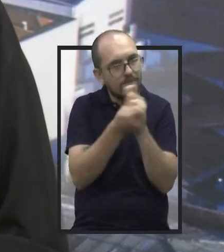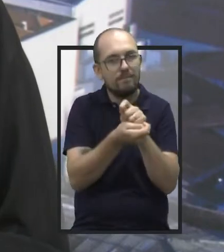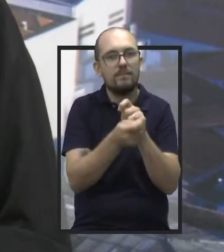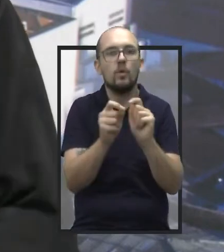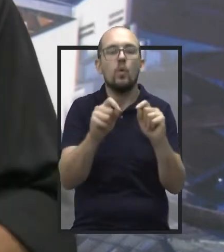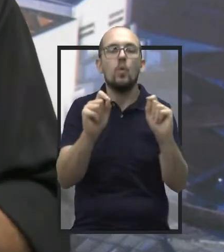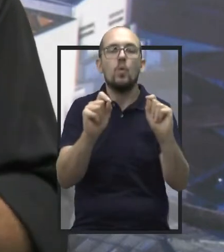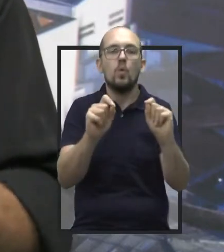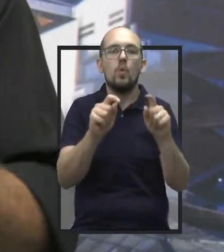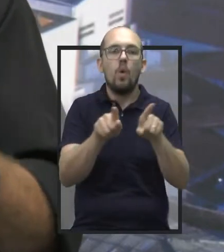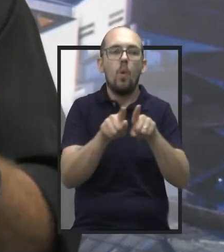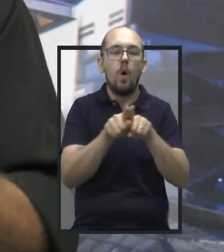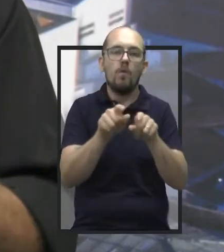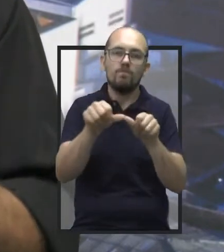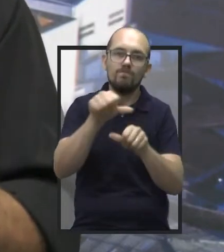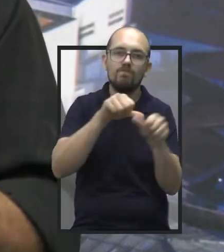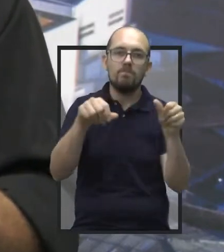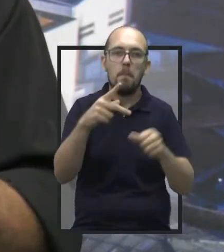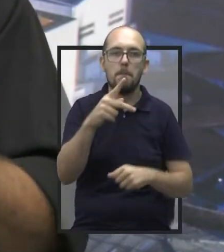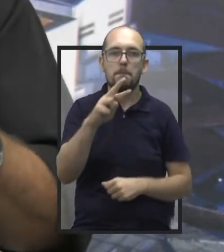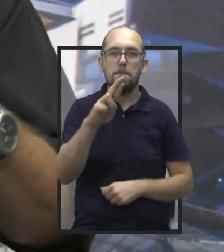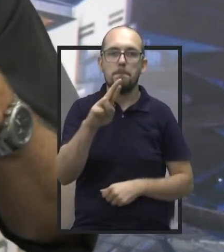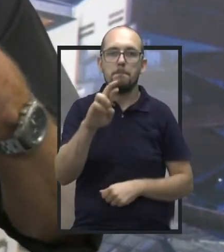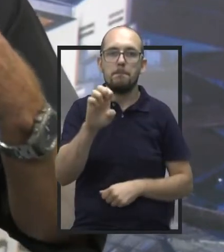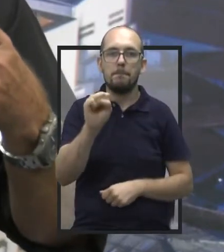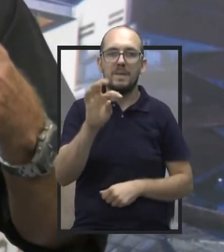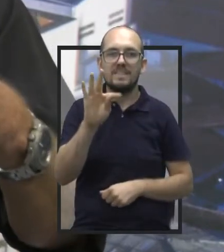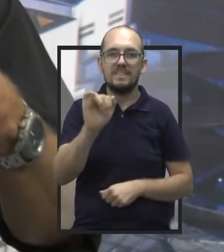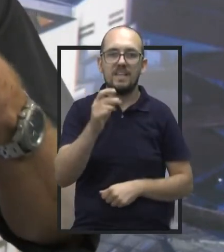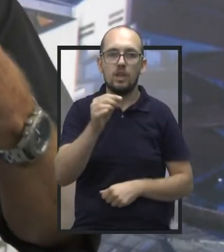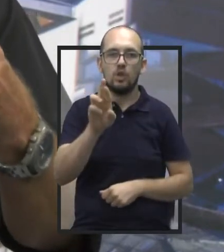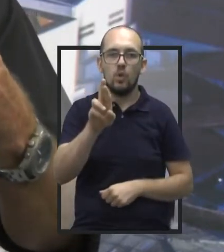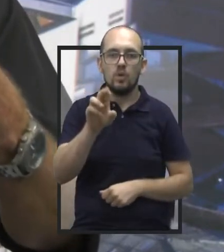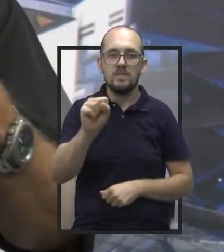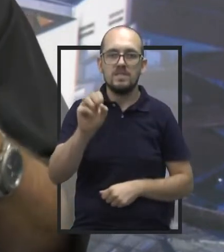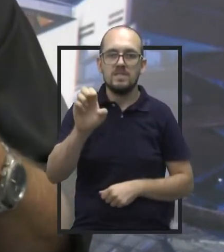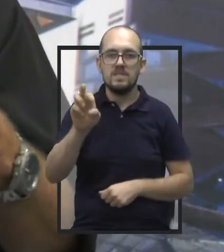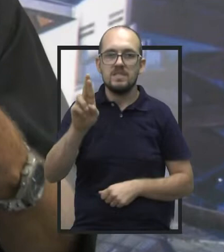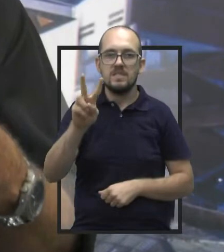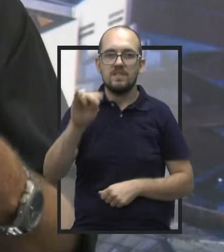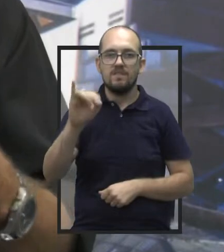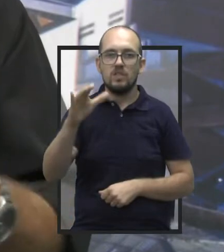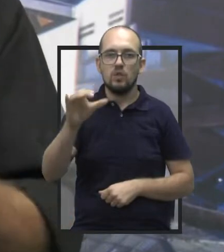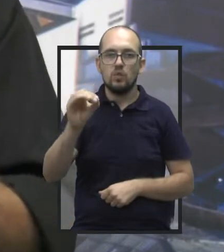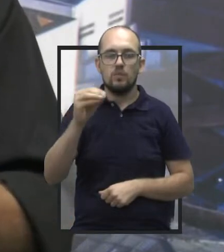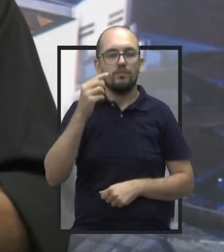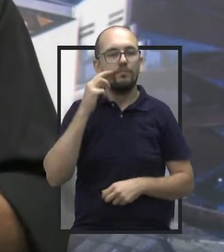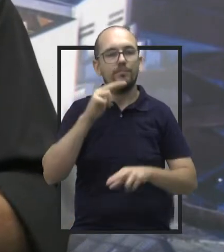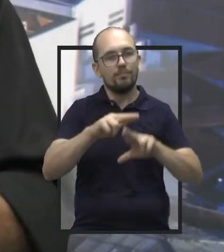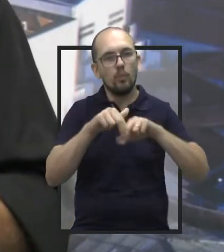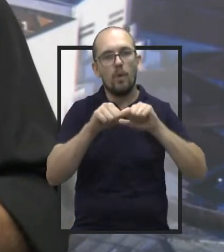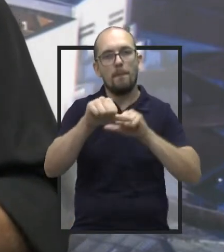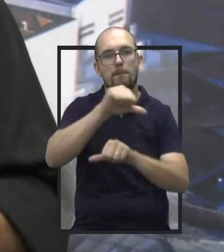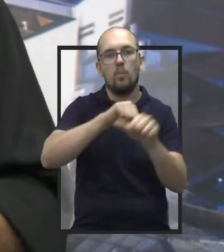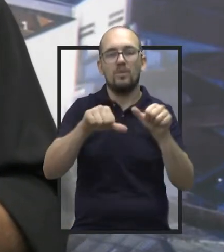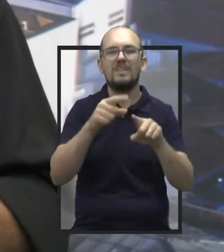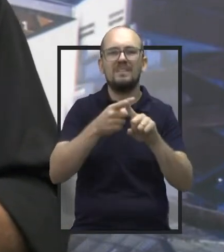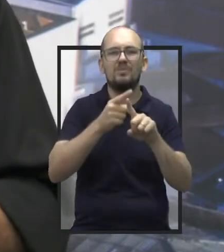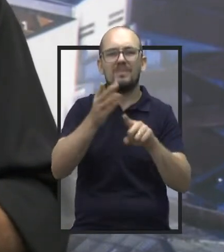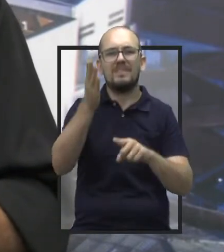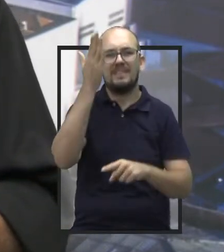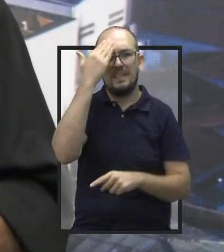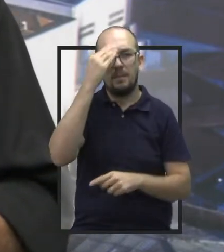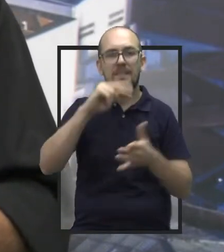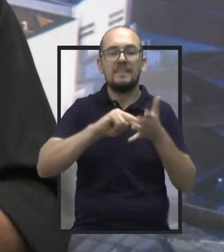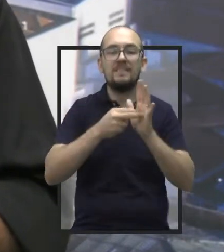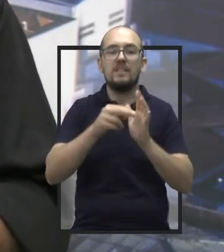você entendeu? Para tentar ter um ganho, ter uma saída melhor das situações como essa, porque você sabe o que é SUS, você sabe que